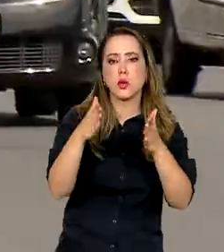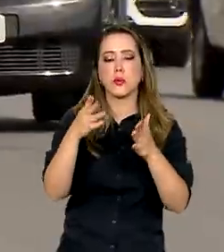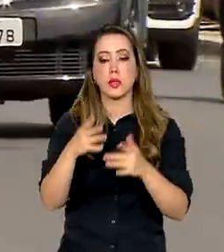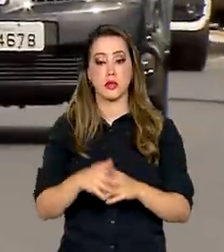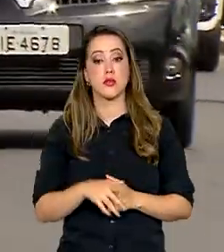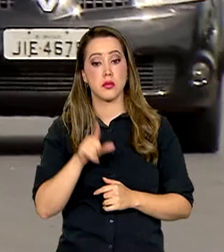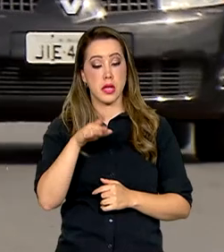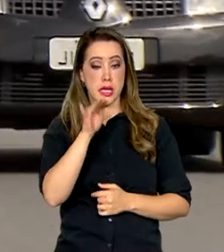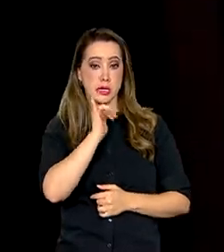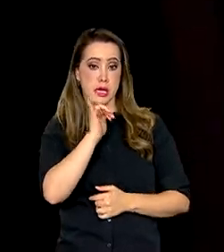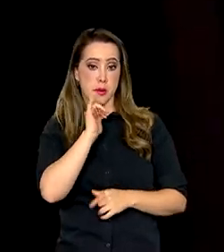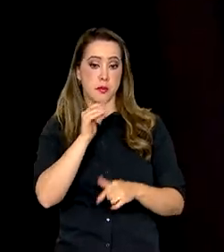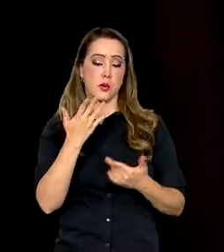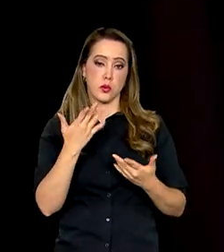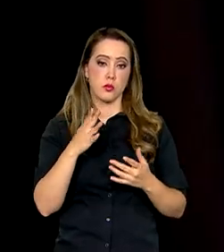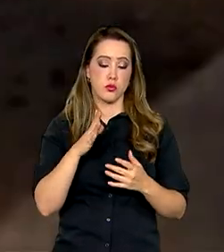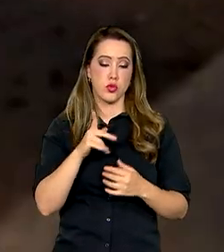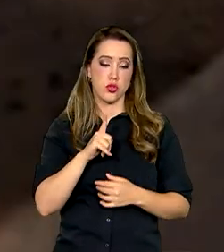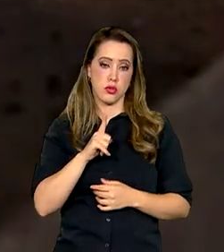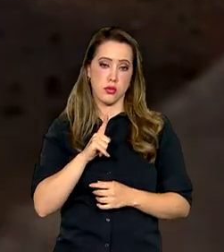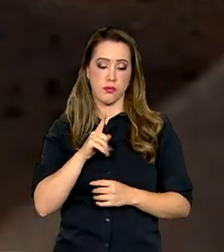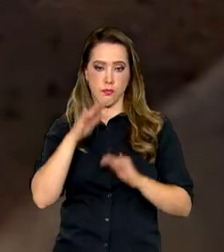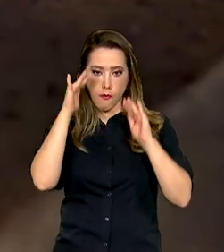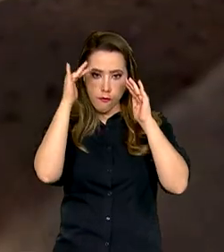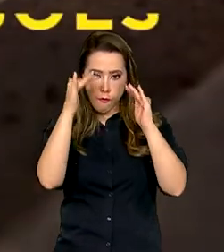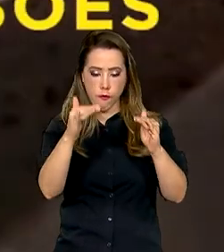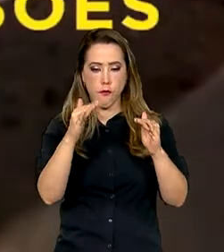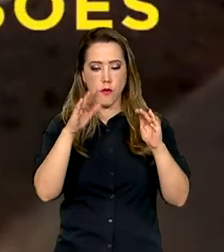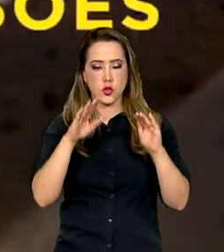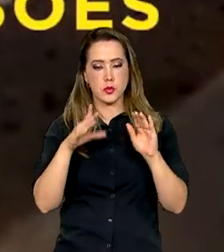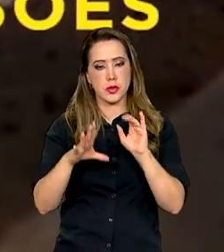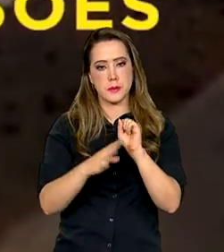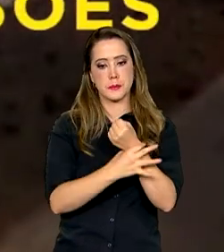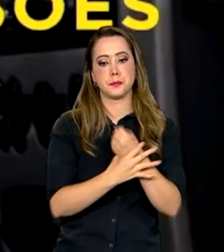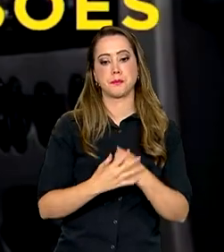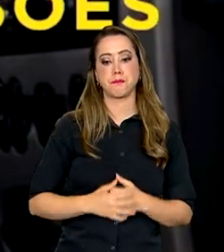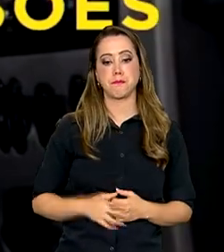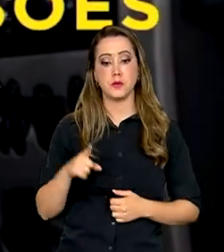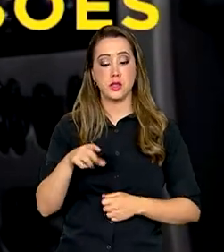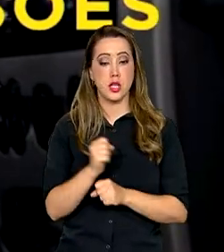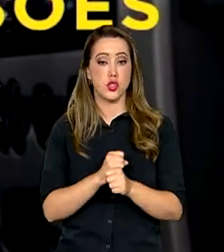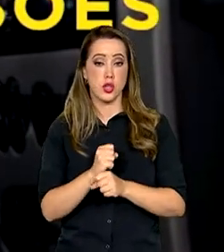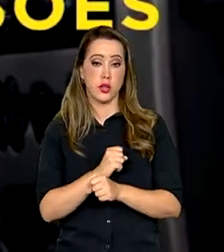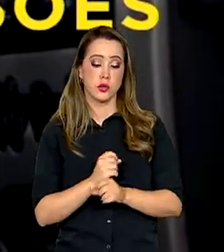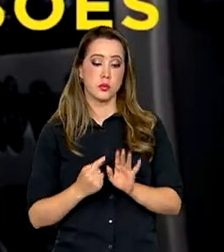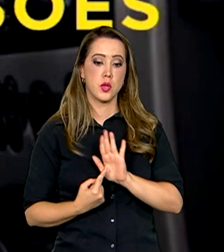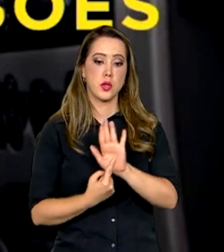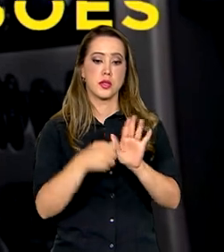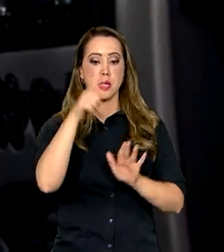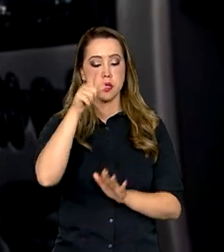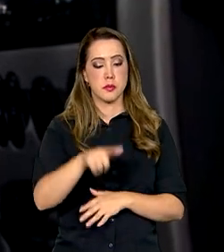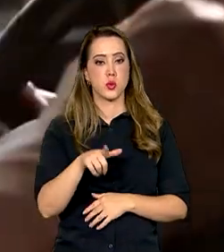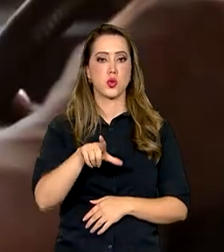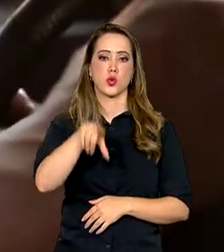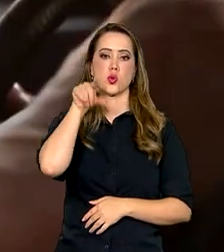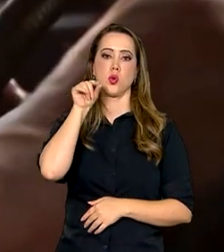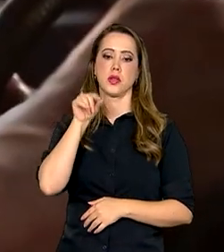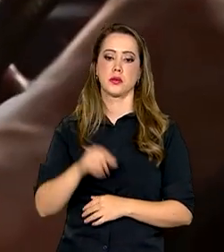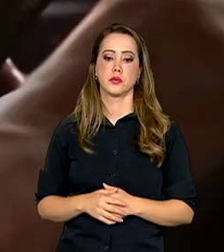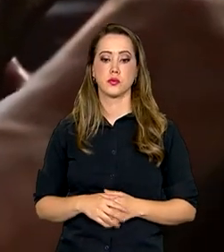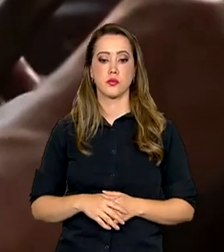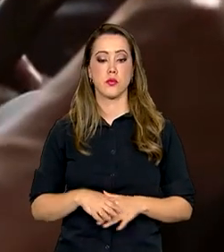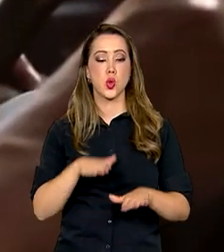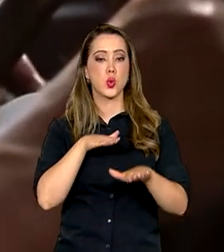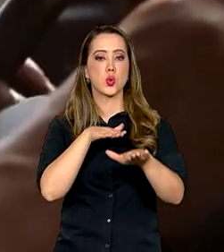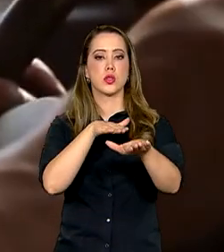segura no trânsito. O tema da campanha deste ano sugere que o brasileiro tome uma decisão. No